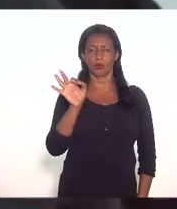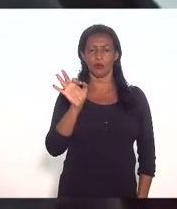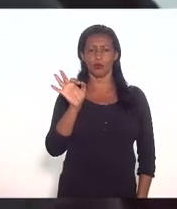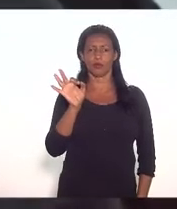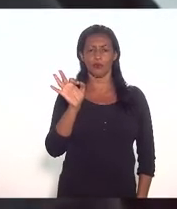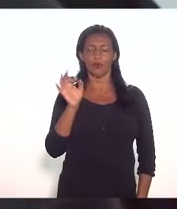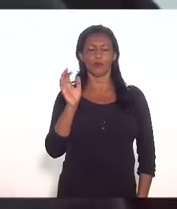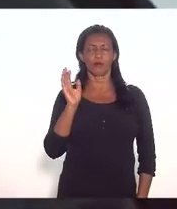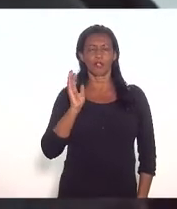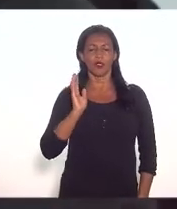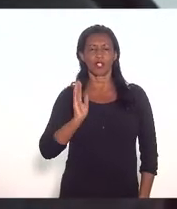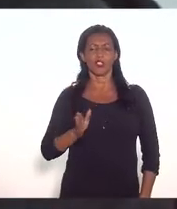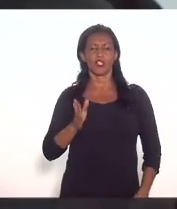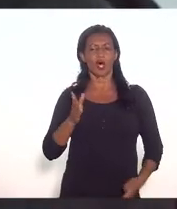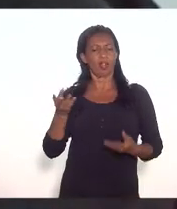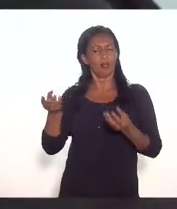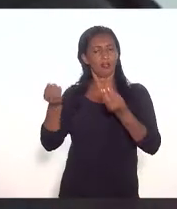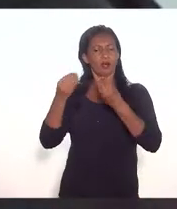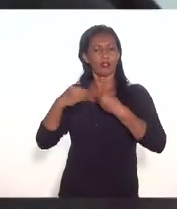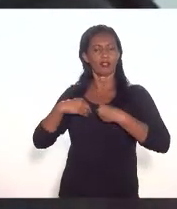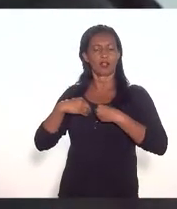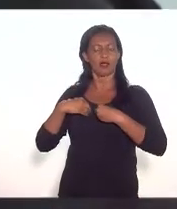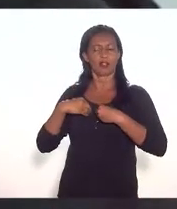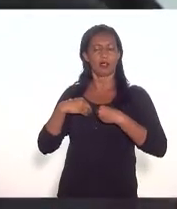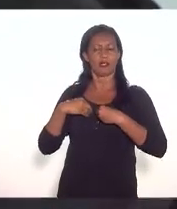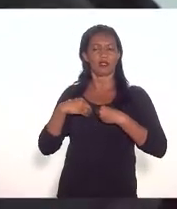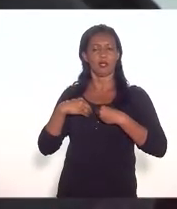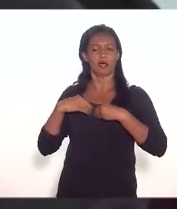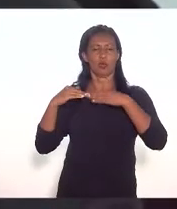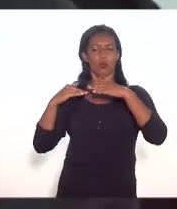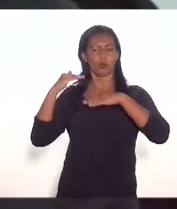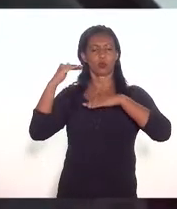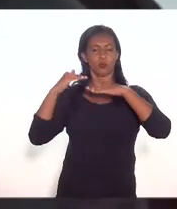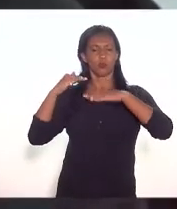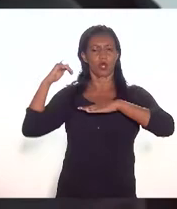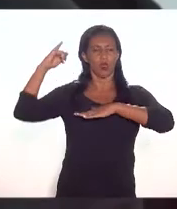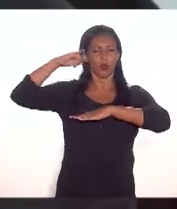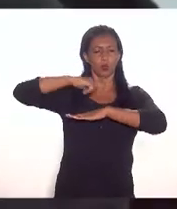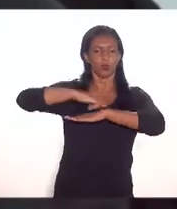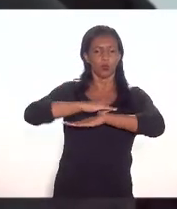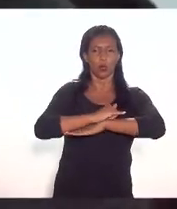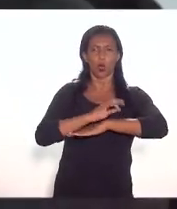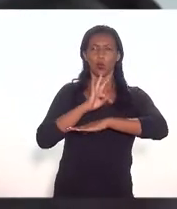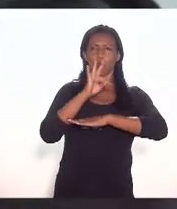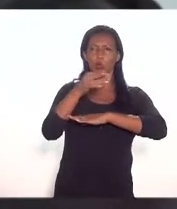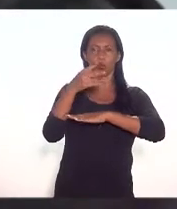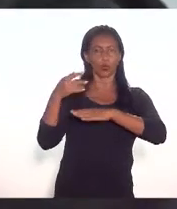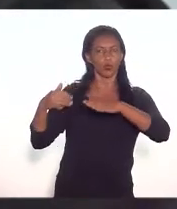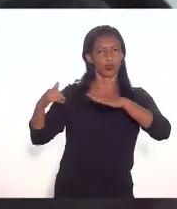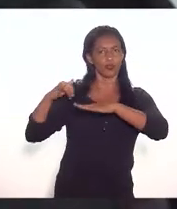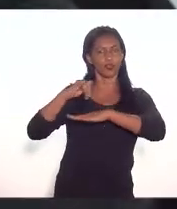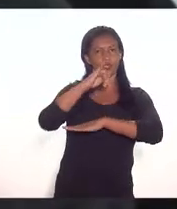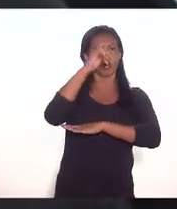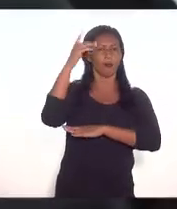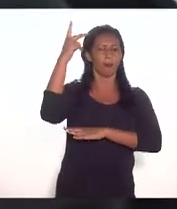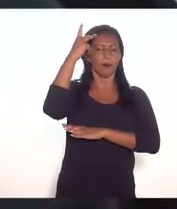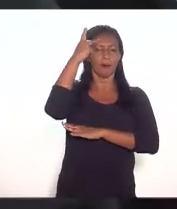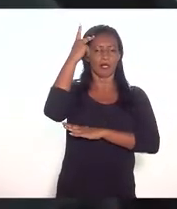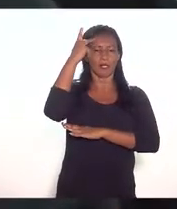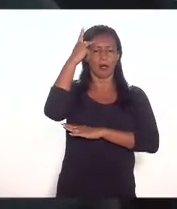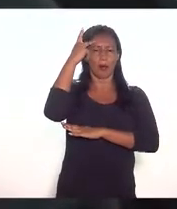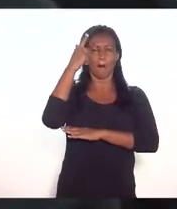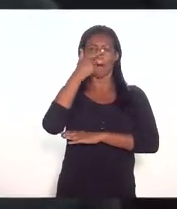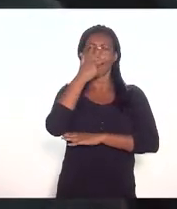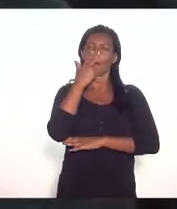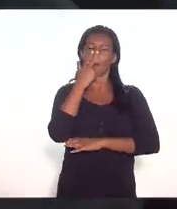algo que permitiu um suerregimento aquela altura as companhias todas indo para São Paulo porque o nosso patamar estava em